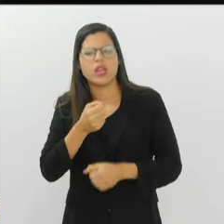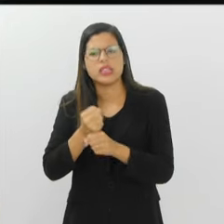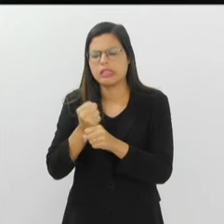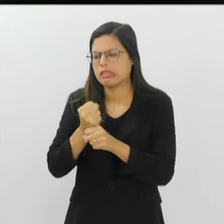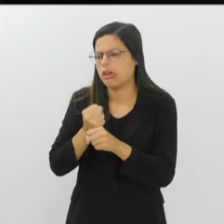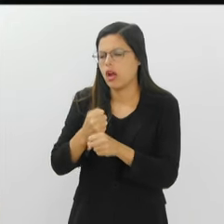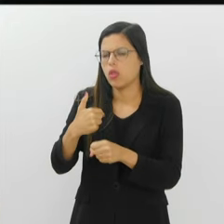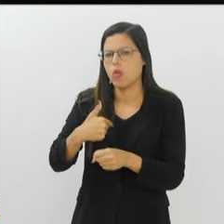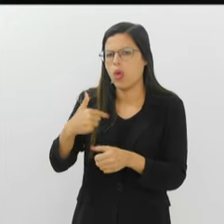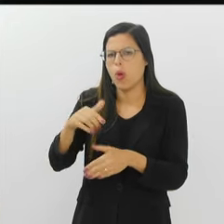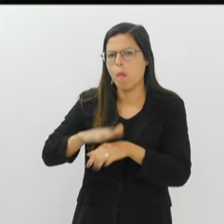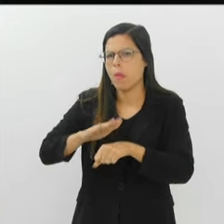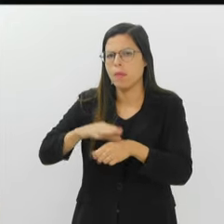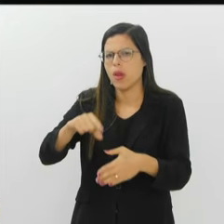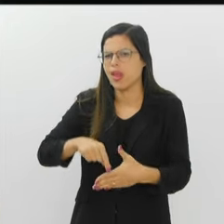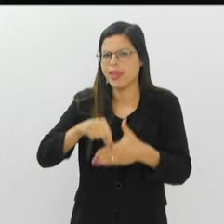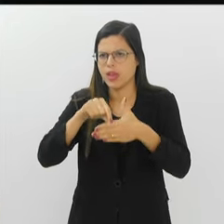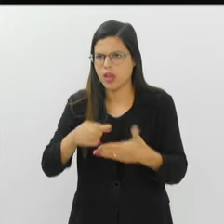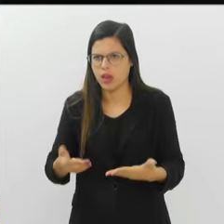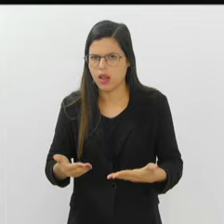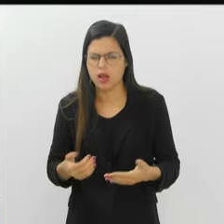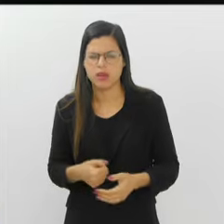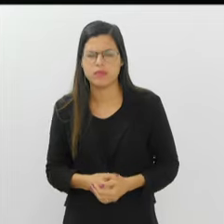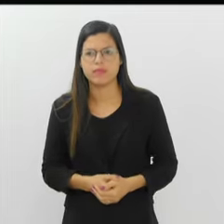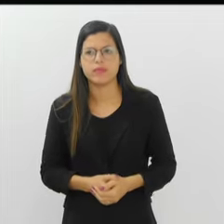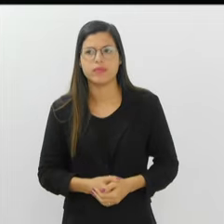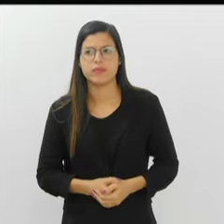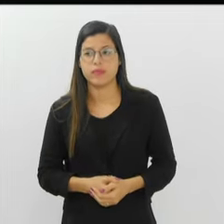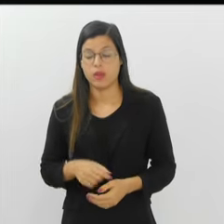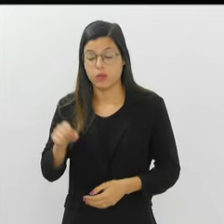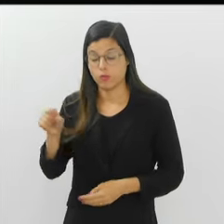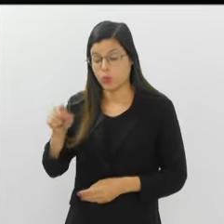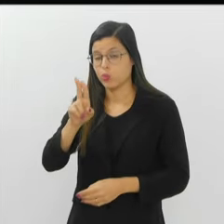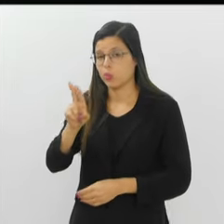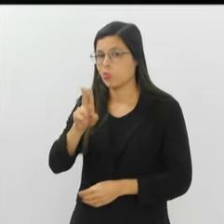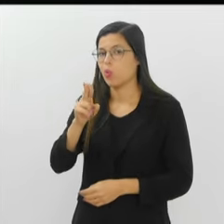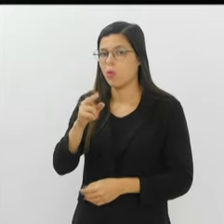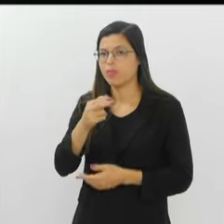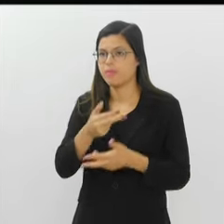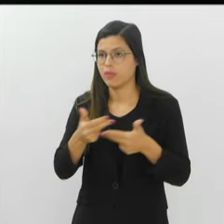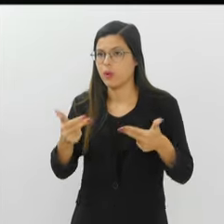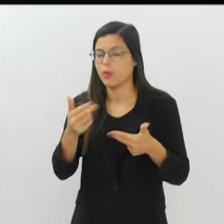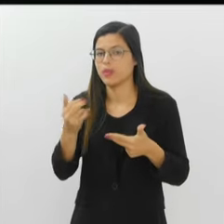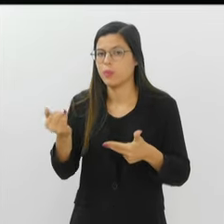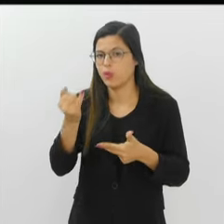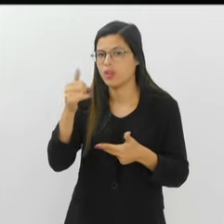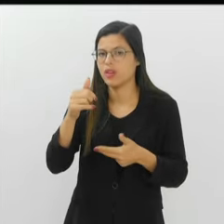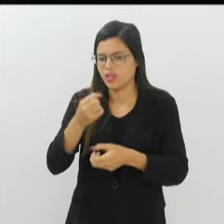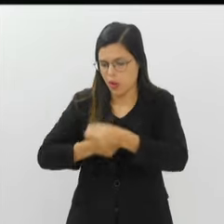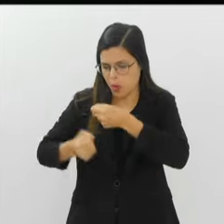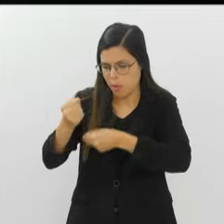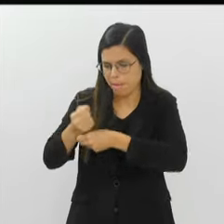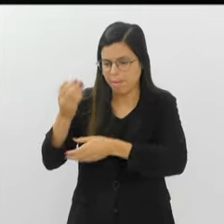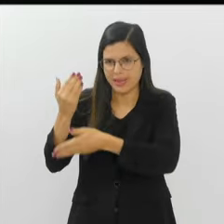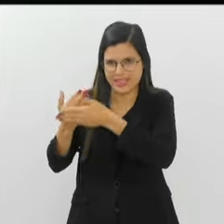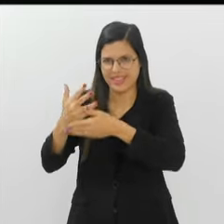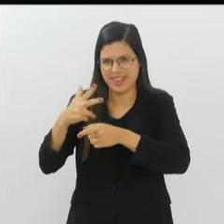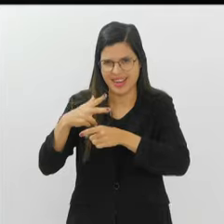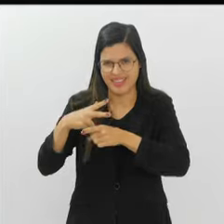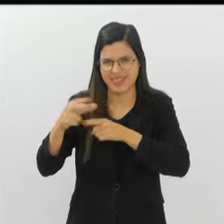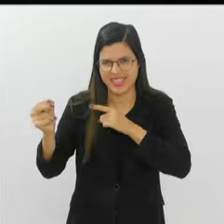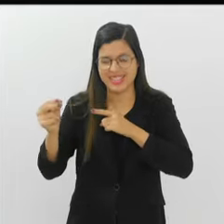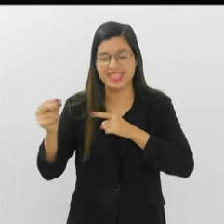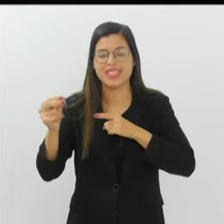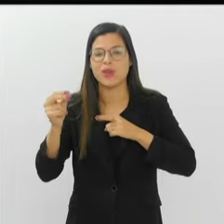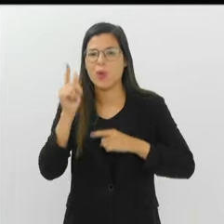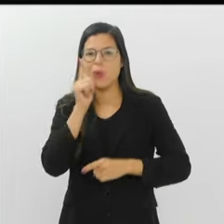tomar a frente. Como tomar a frente? Você utilizou de uma questão, ah, o ano passado eu fui vice-campeão. Até isso